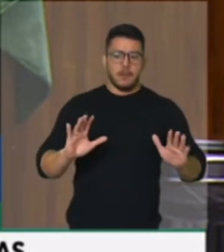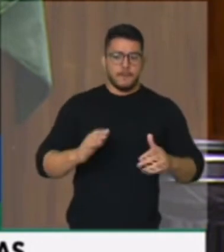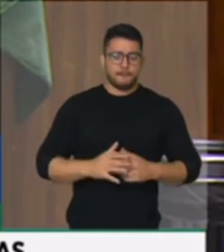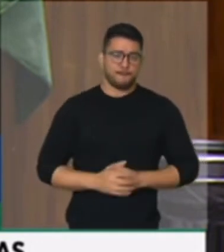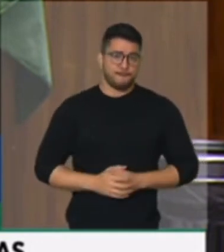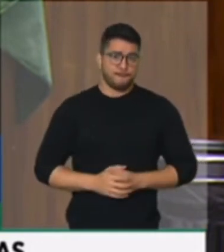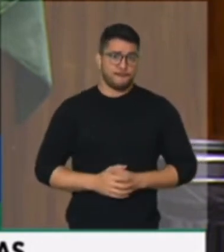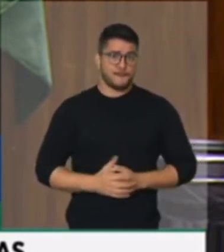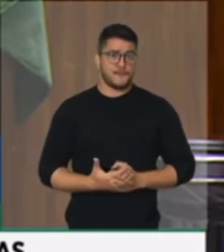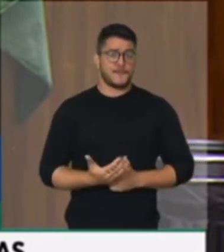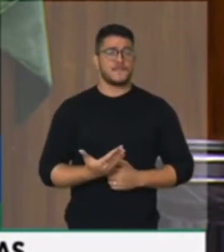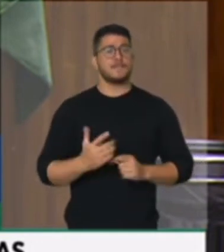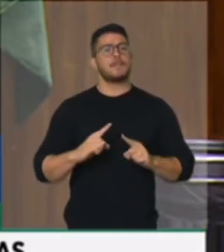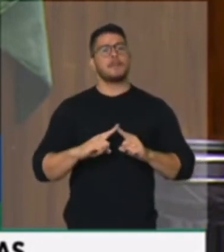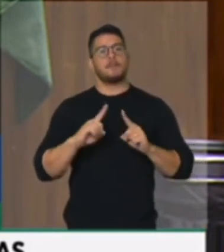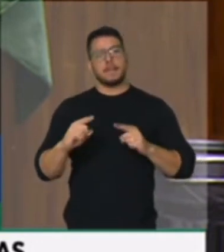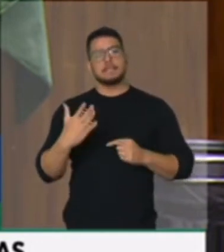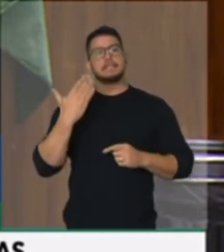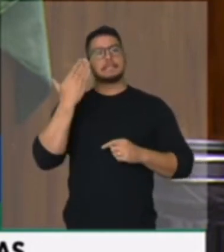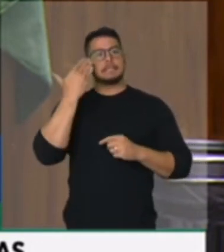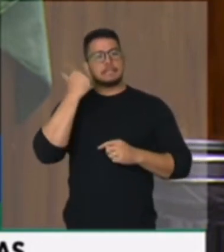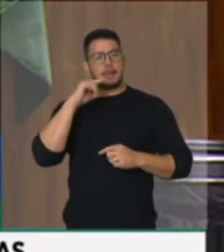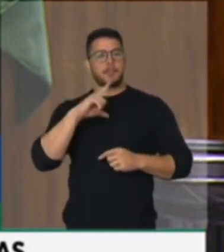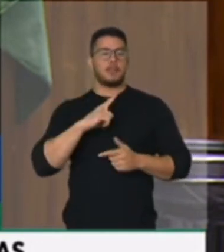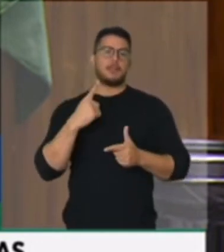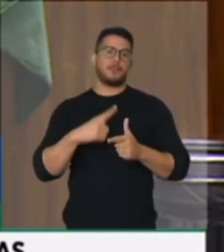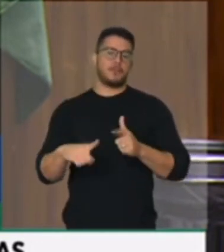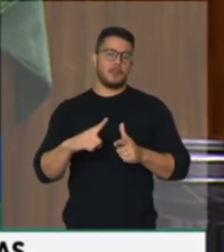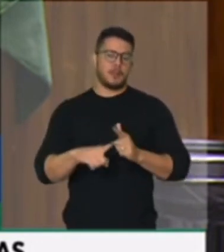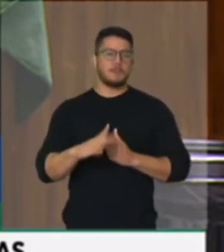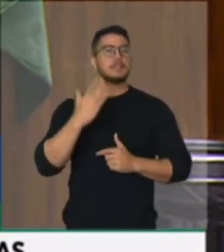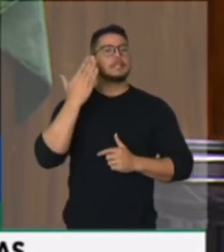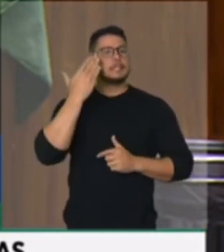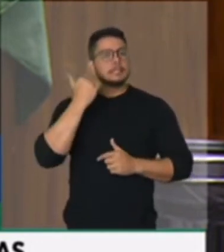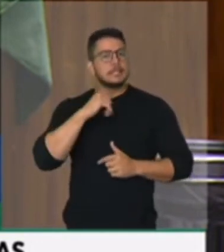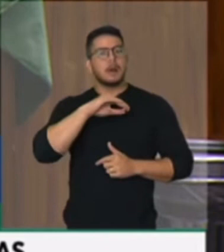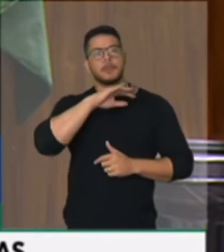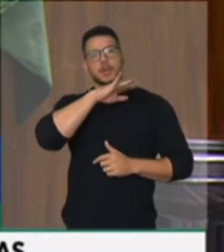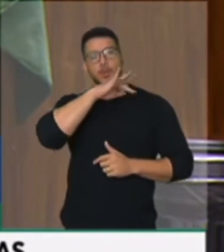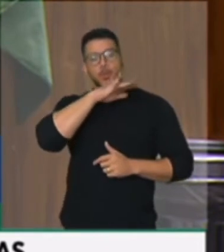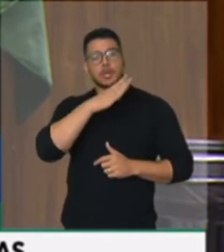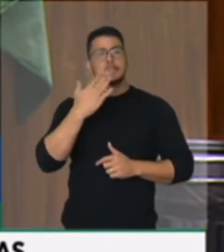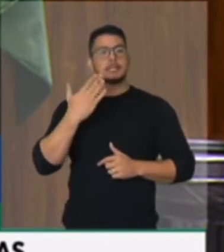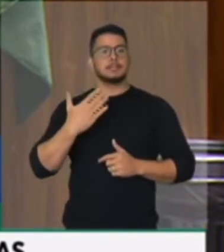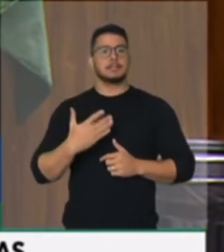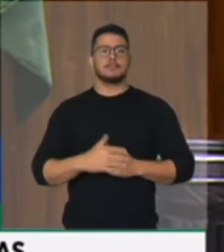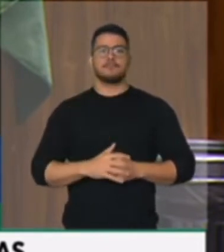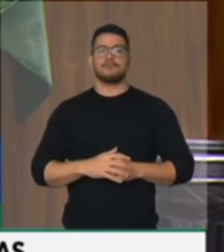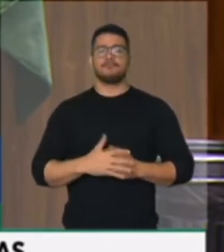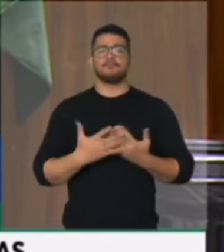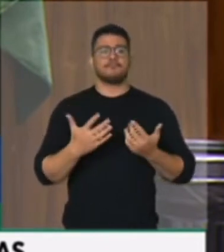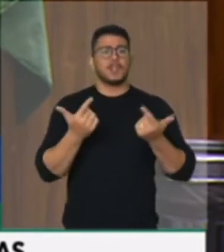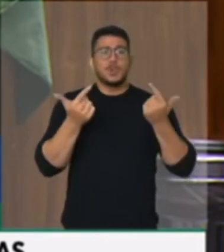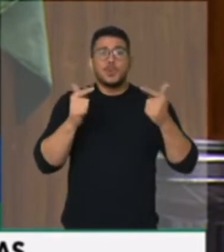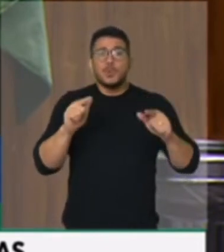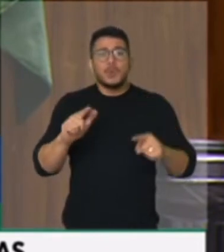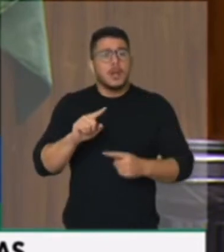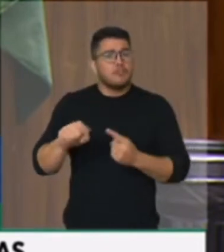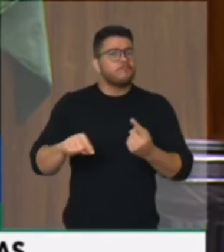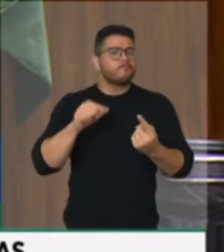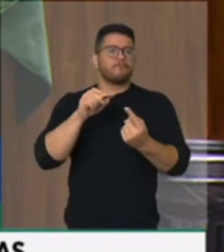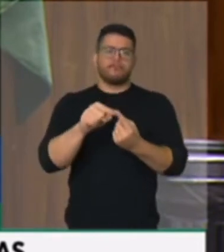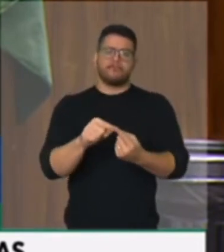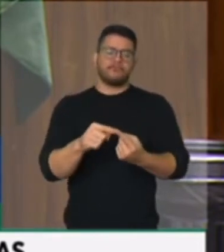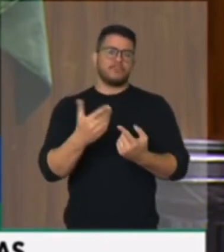sabe que a medida é nefasta, é ruim, é péssimo, não tem sentido. Aí ficam tentando pousar de